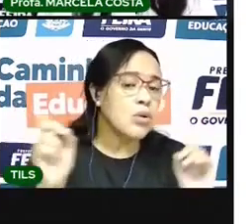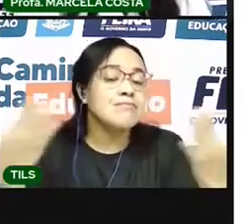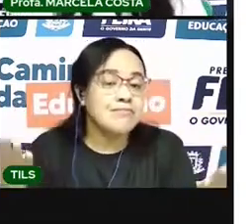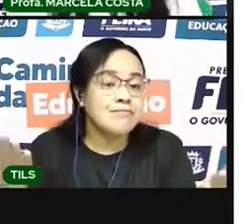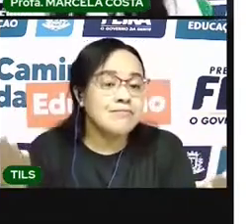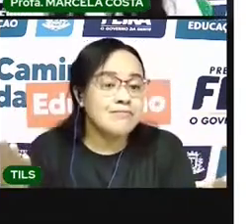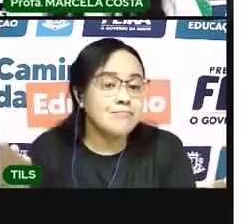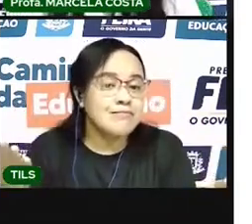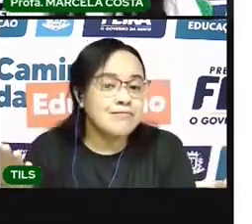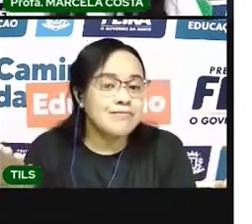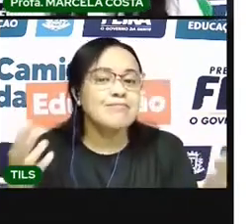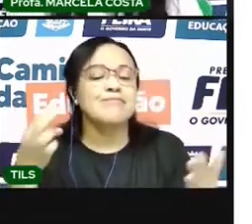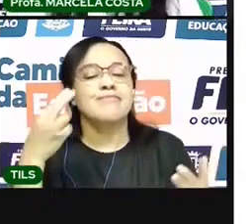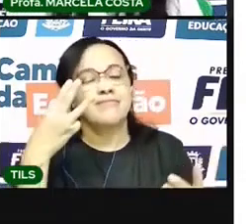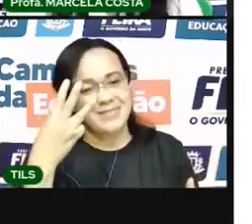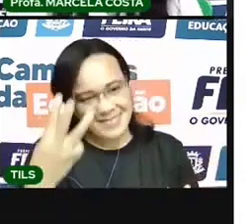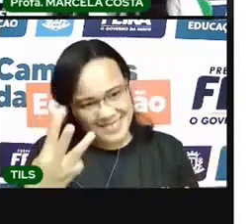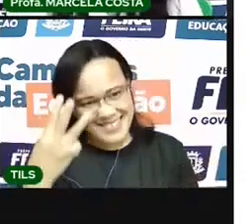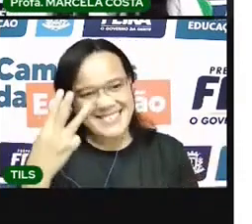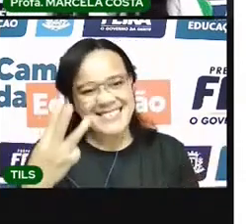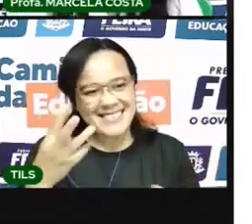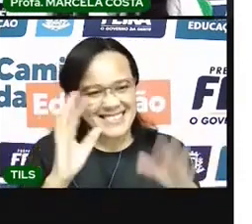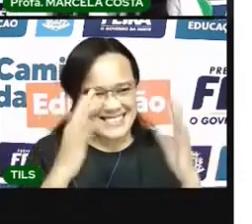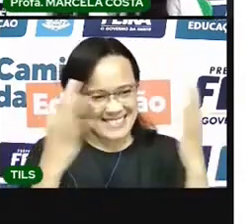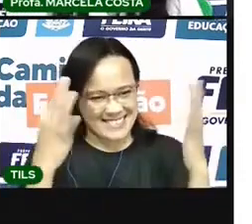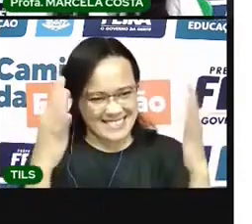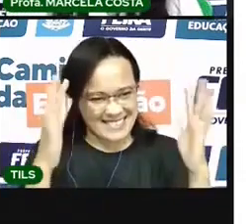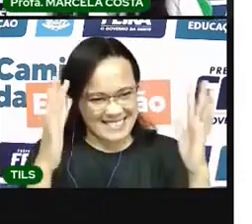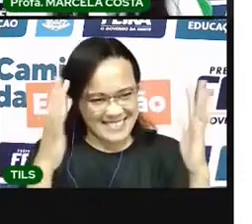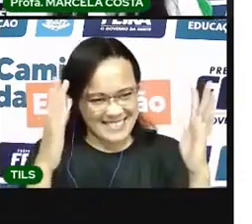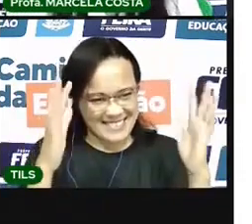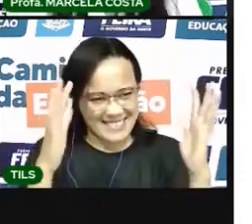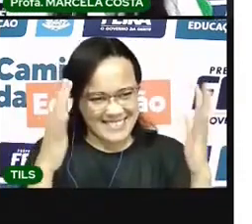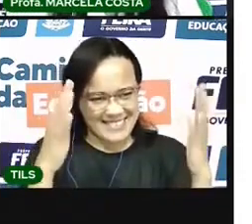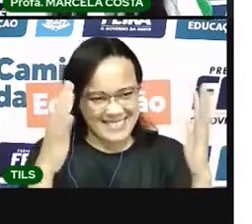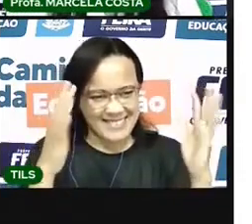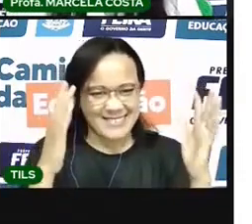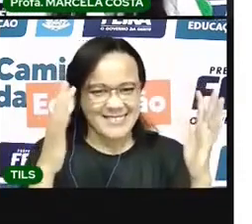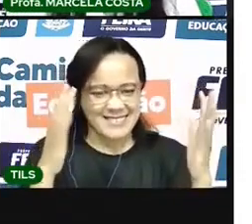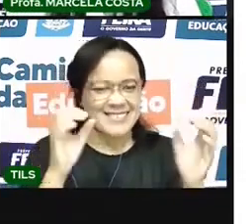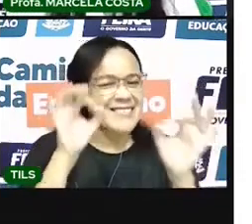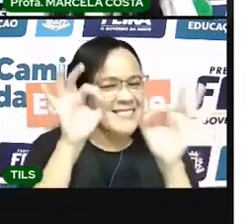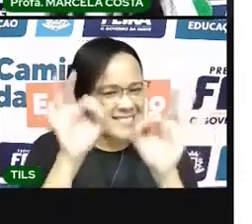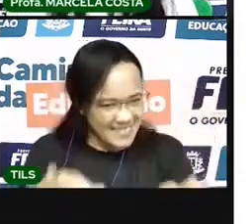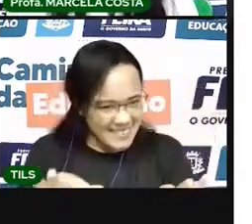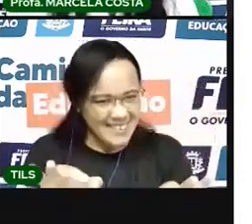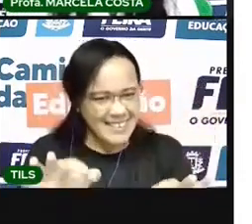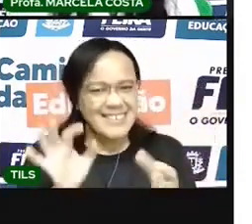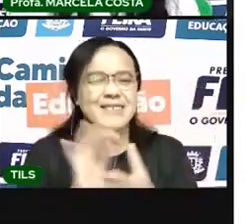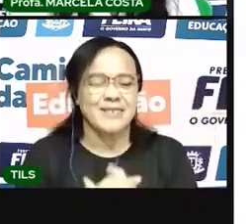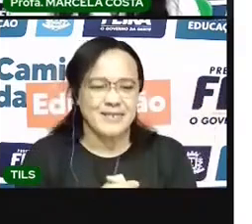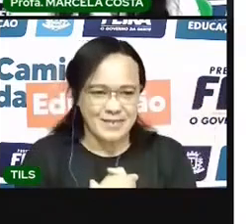Vem o número 3. Eba! Acertamos.